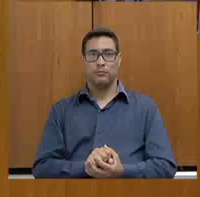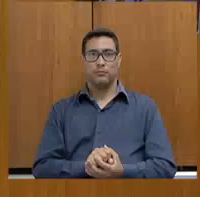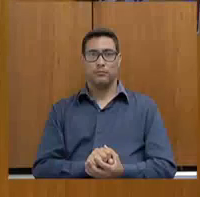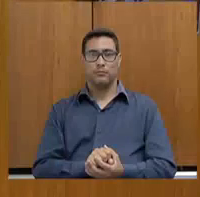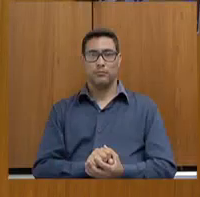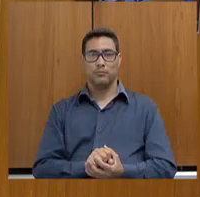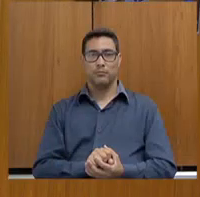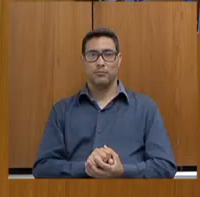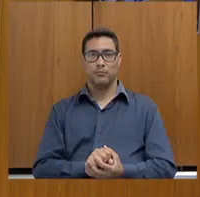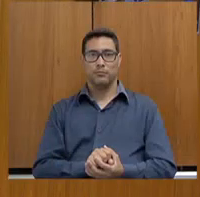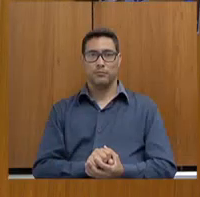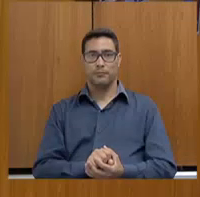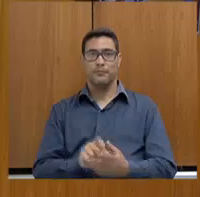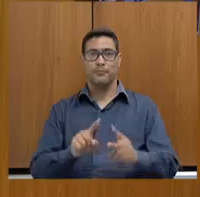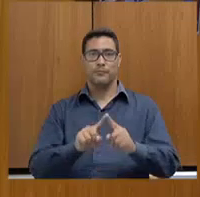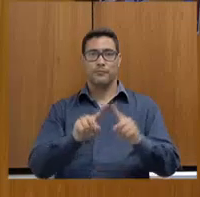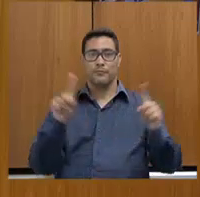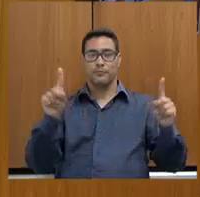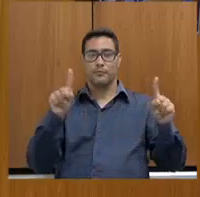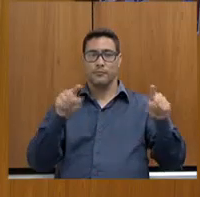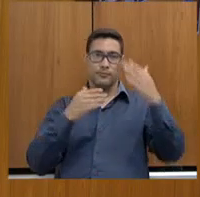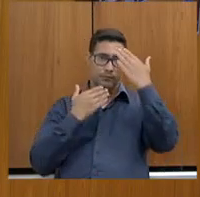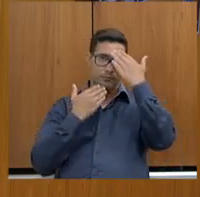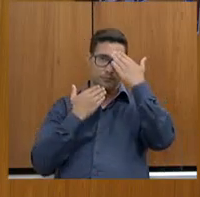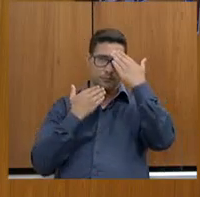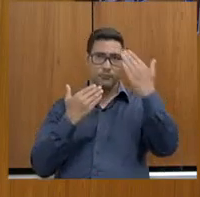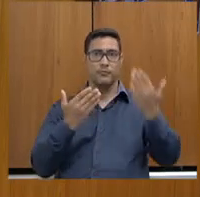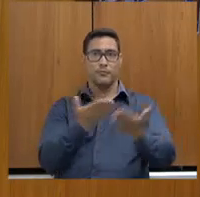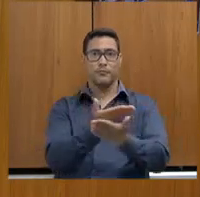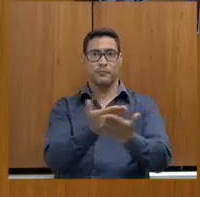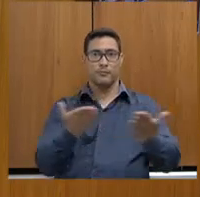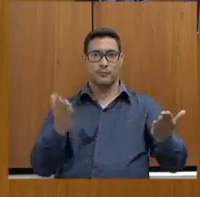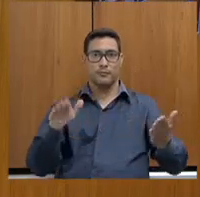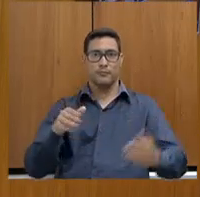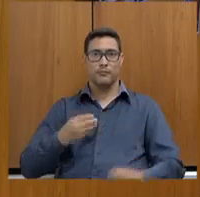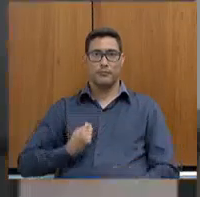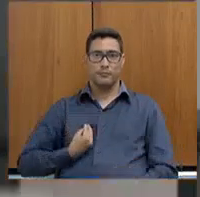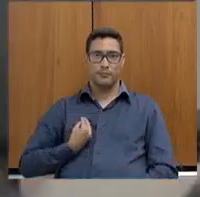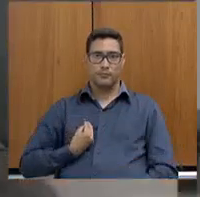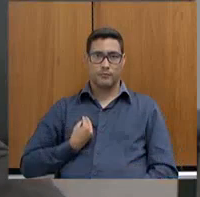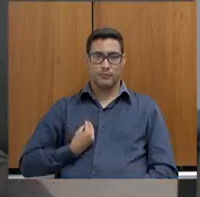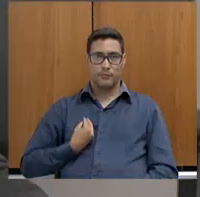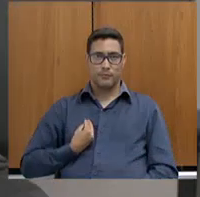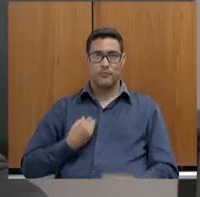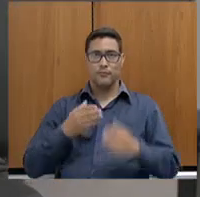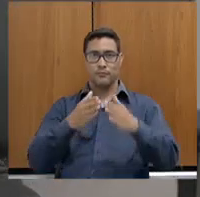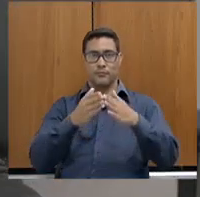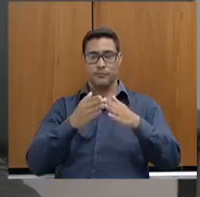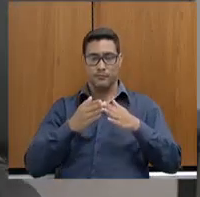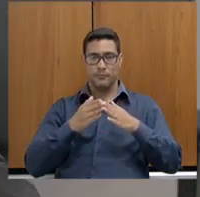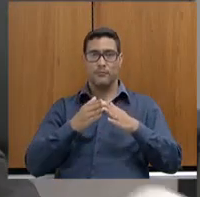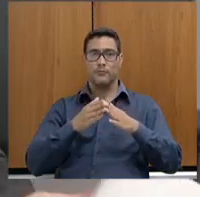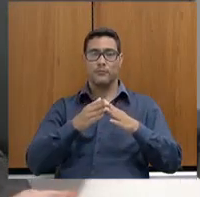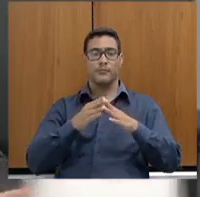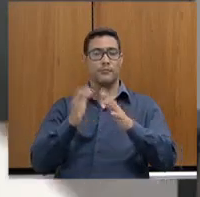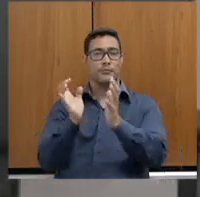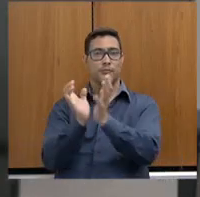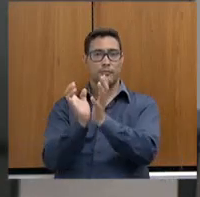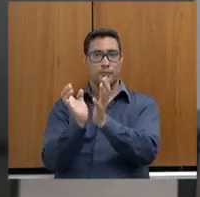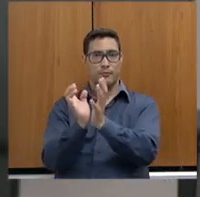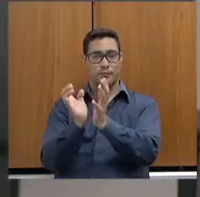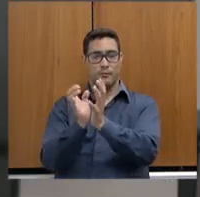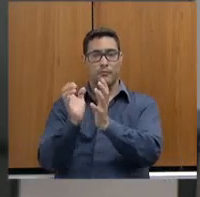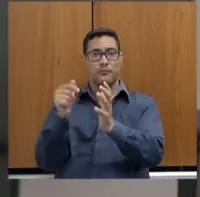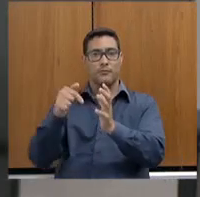Então, registramos e agradecemos a presença dos senhores e senhoras. Pedir à assessoria da Comissão da Comissão